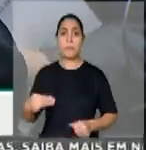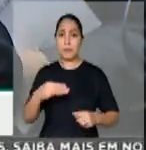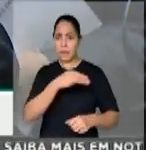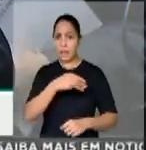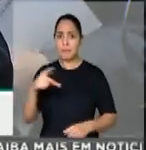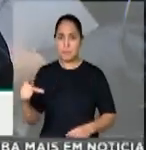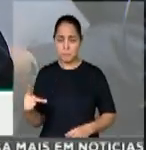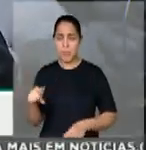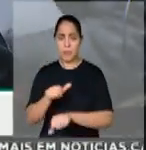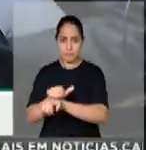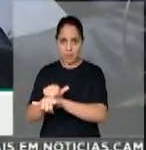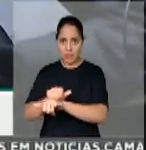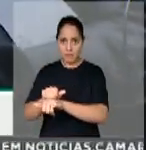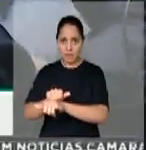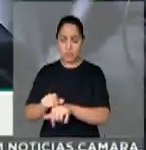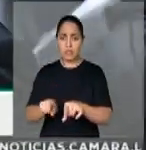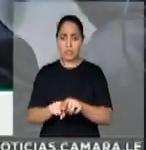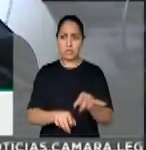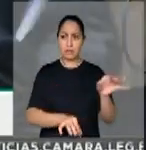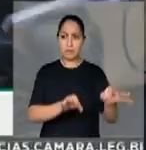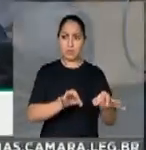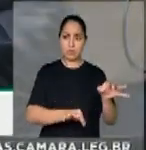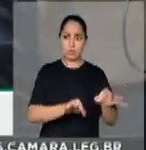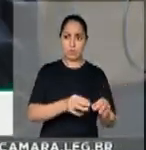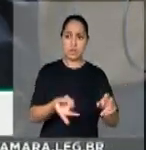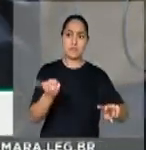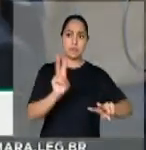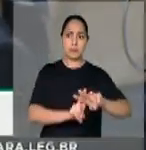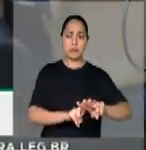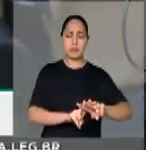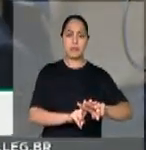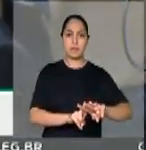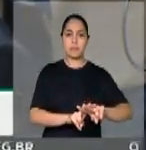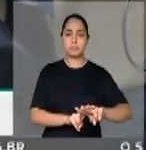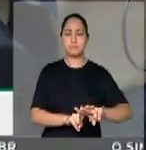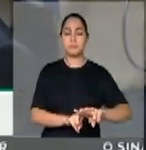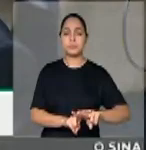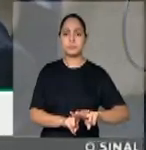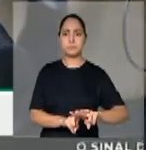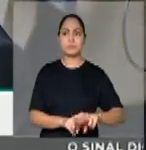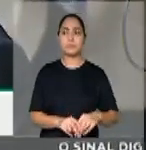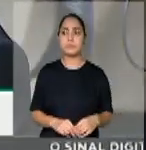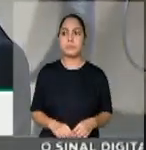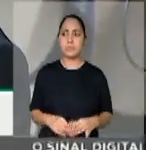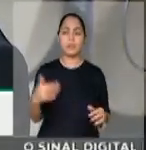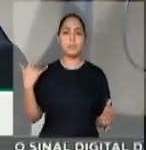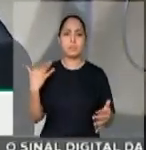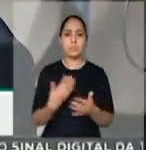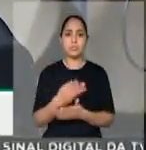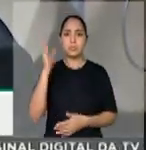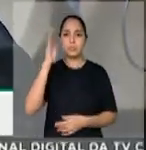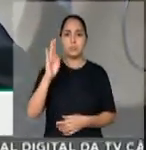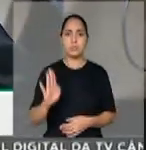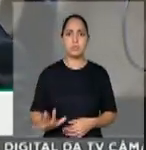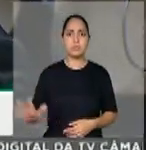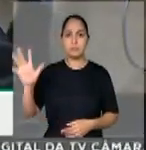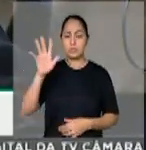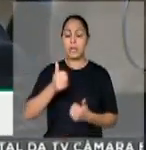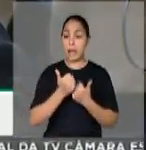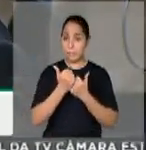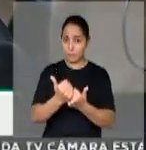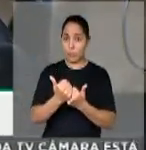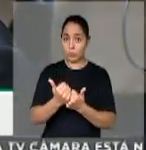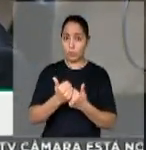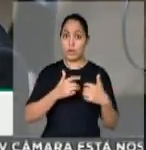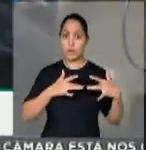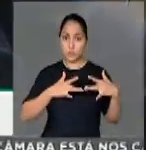Público da Lava Jato e o juiz para prender o maior presidente da república de todos os tempos no Brasil. Então, quero prestar meu